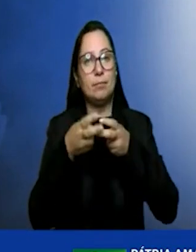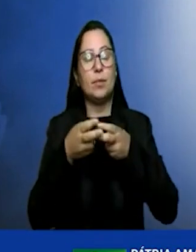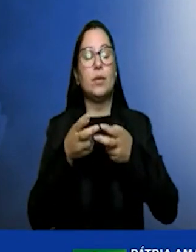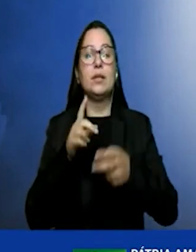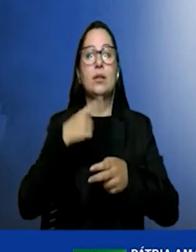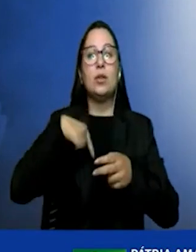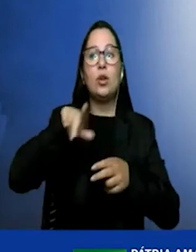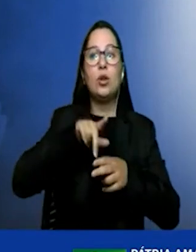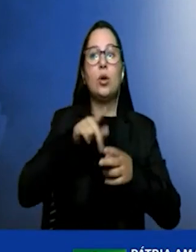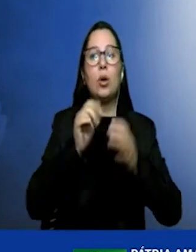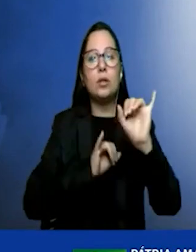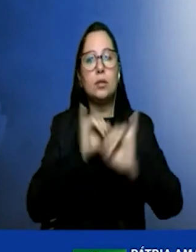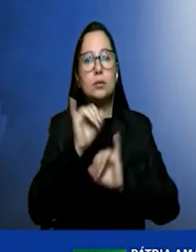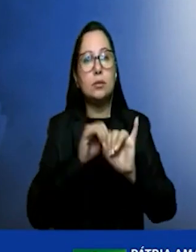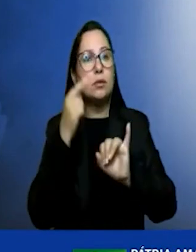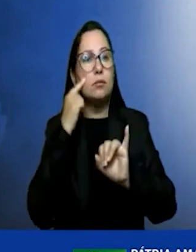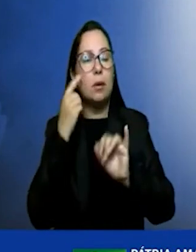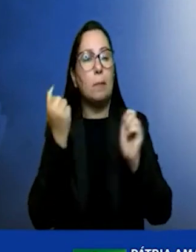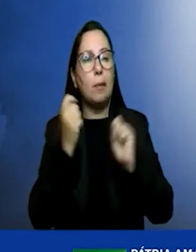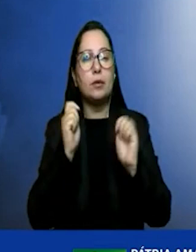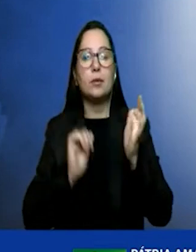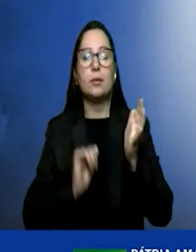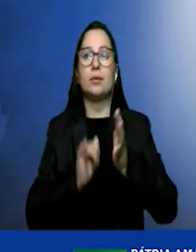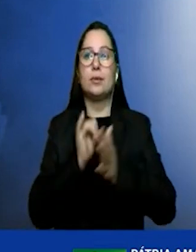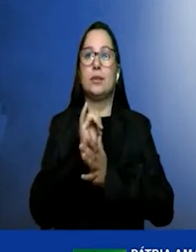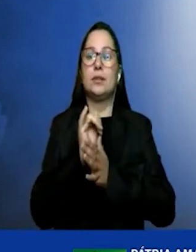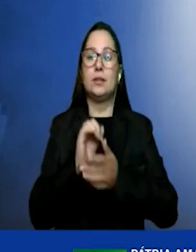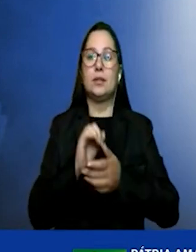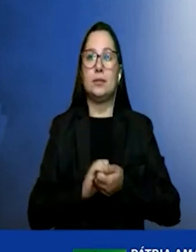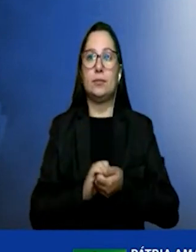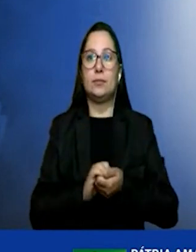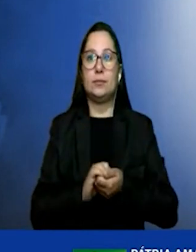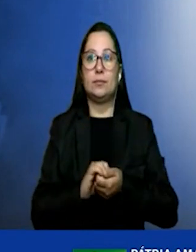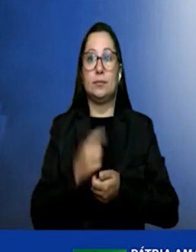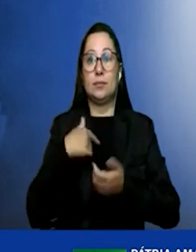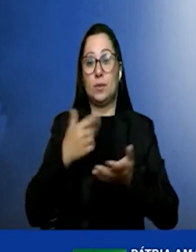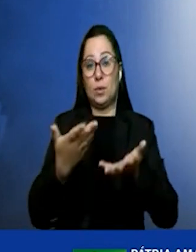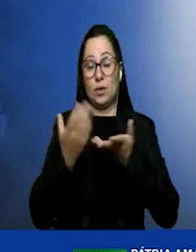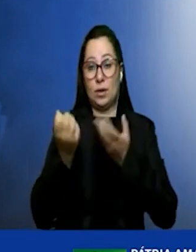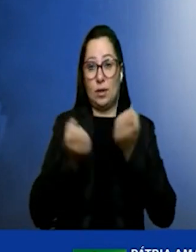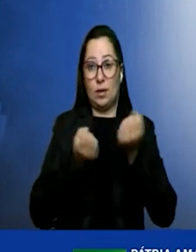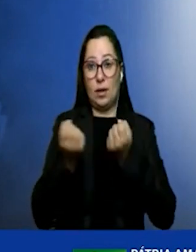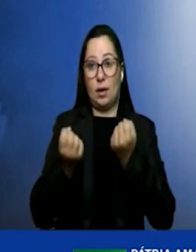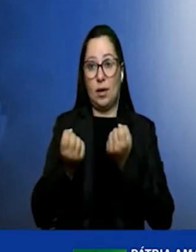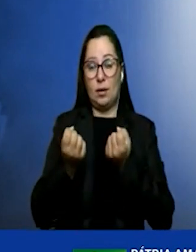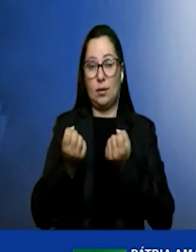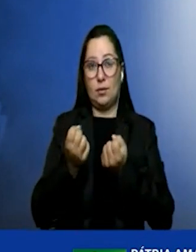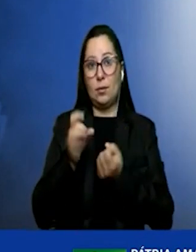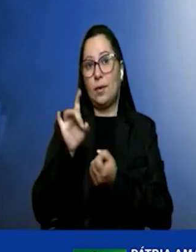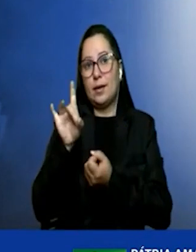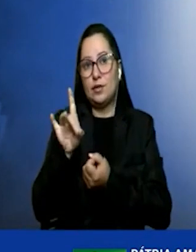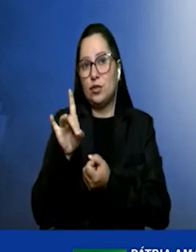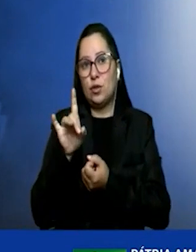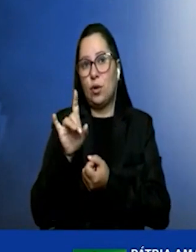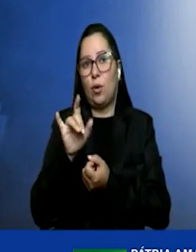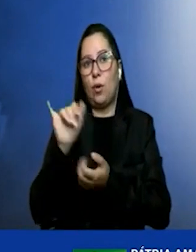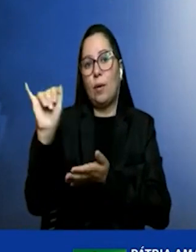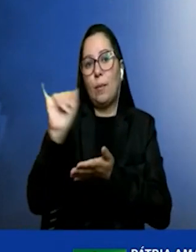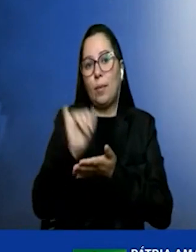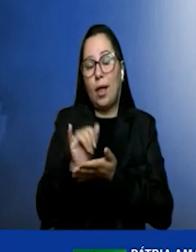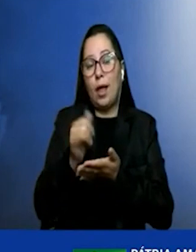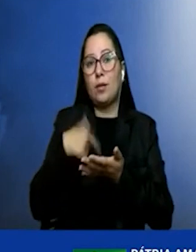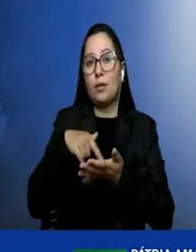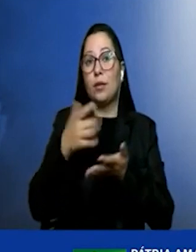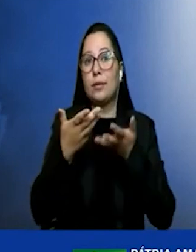para permitir que isso possa acontecer. E, obviamente, a gente quer esse veículo não só para trazer importado, mas o que a gente poderia,